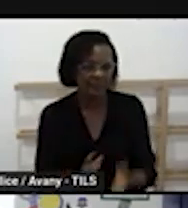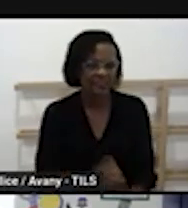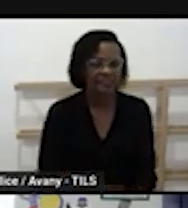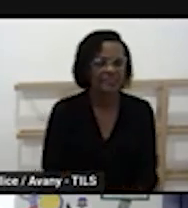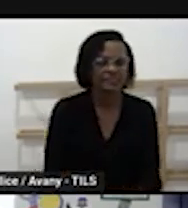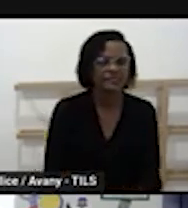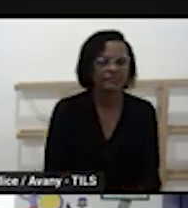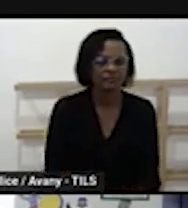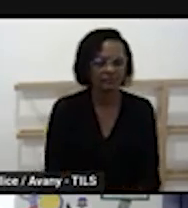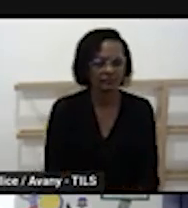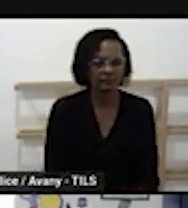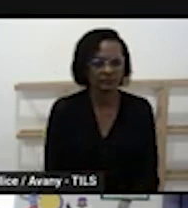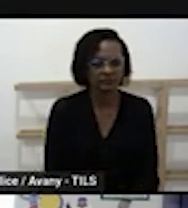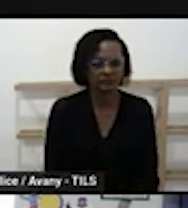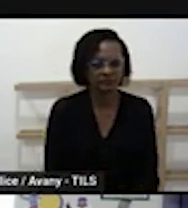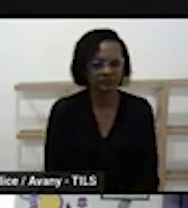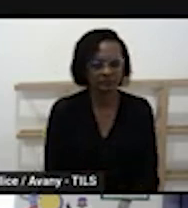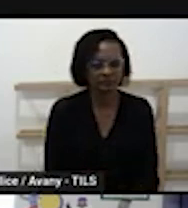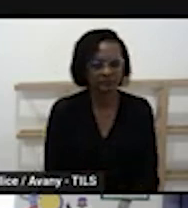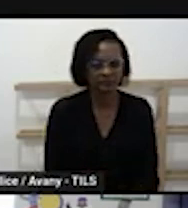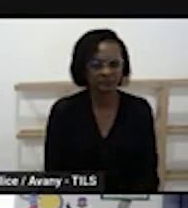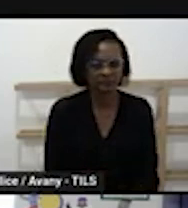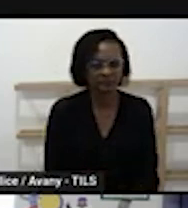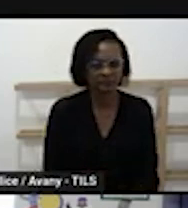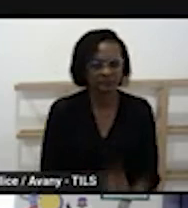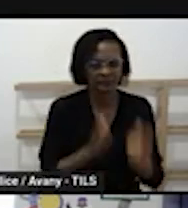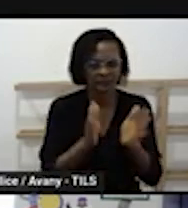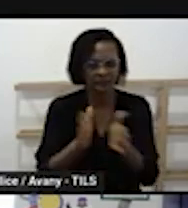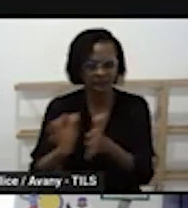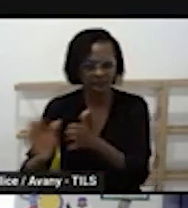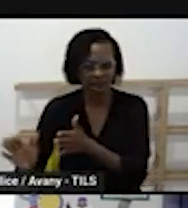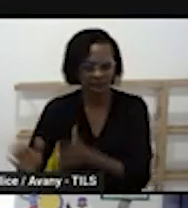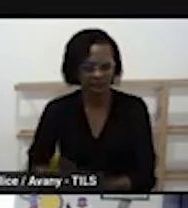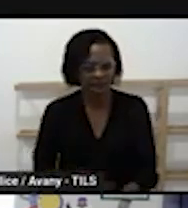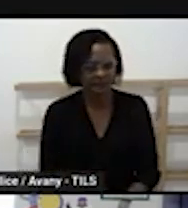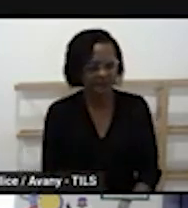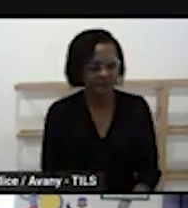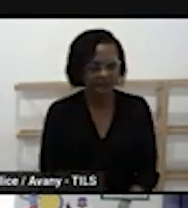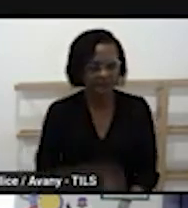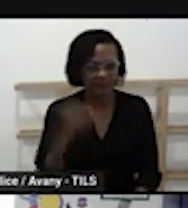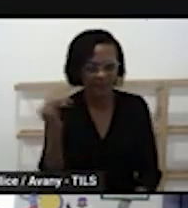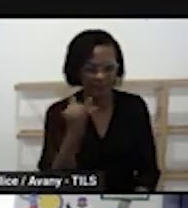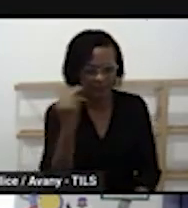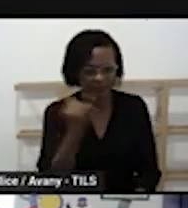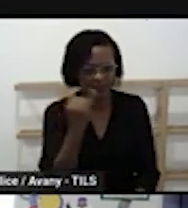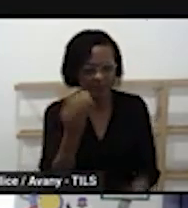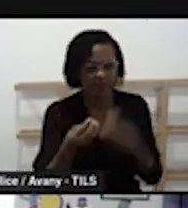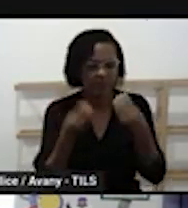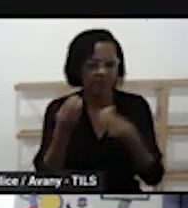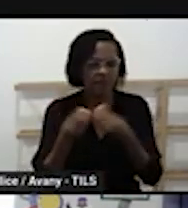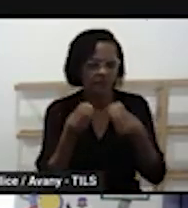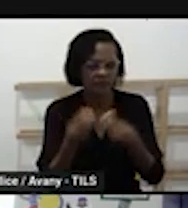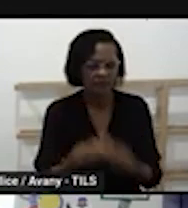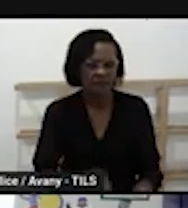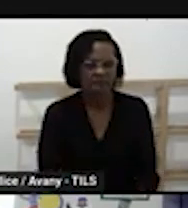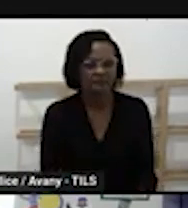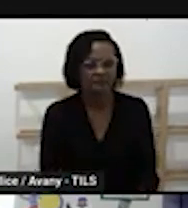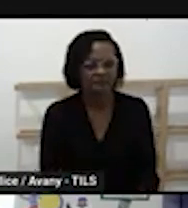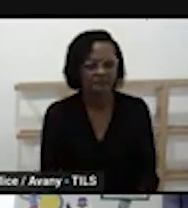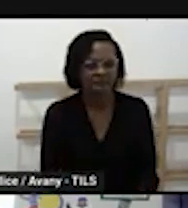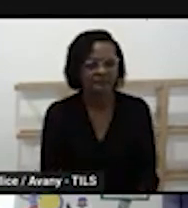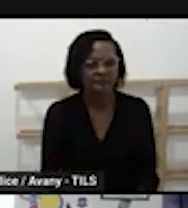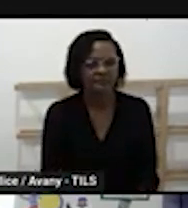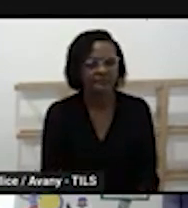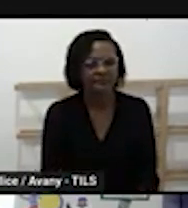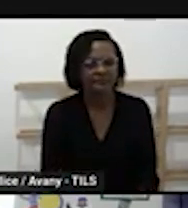embora a gente já tenha feito algumas formações né com esse intuito de fazer essa essa discussão a